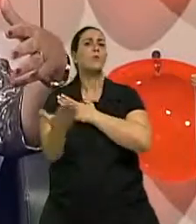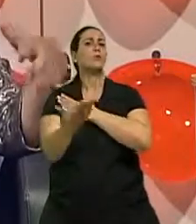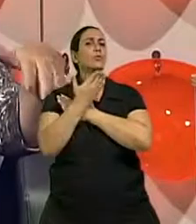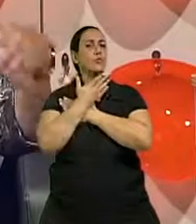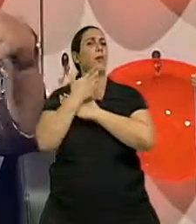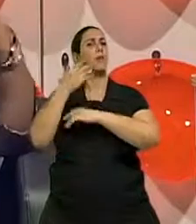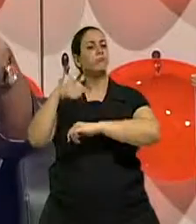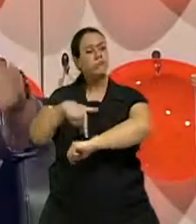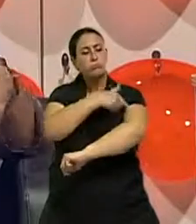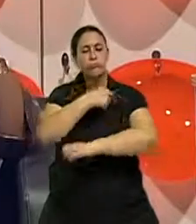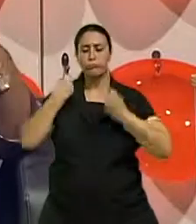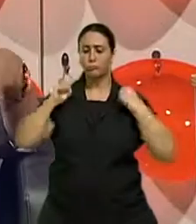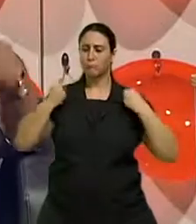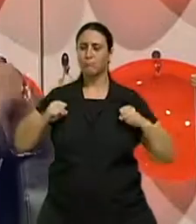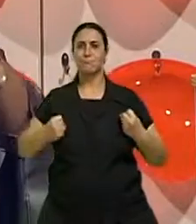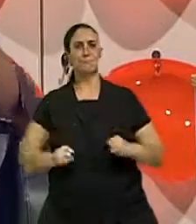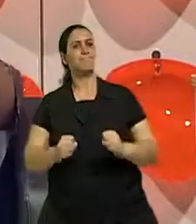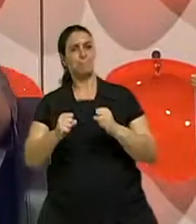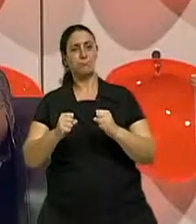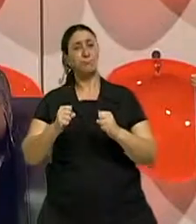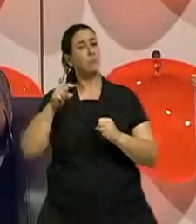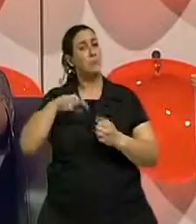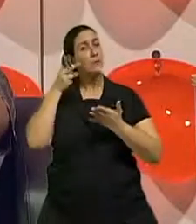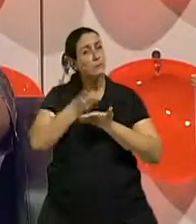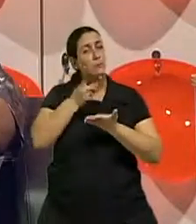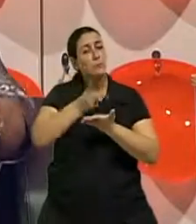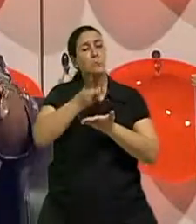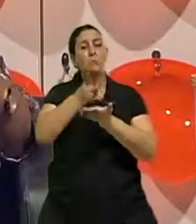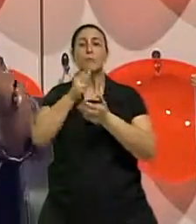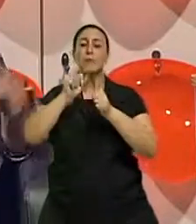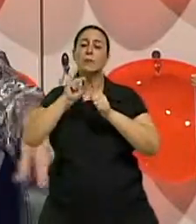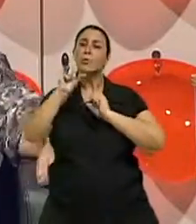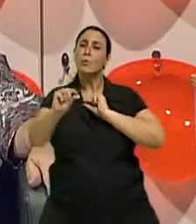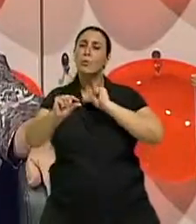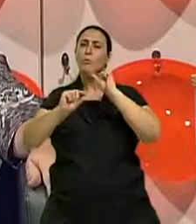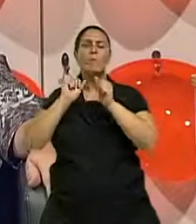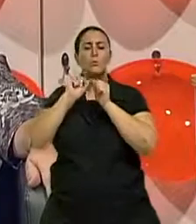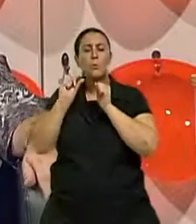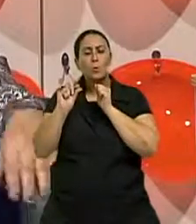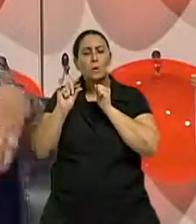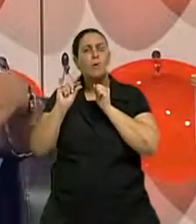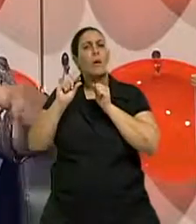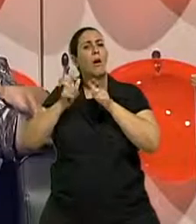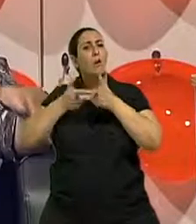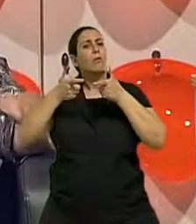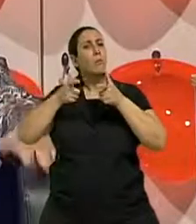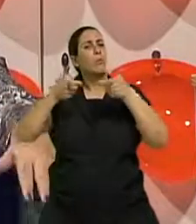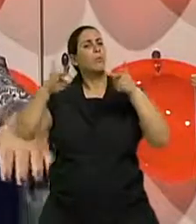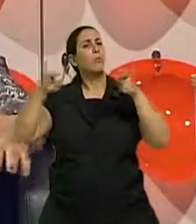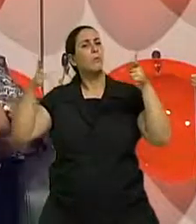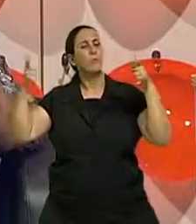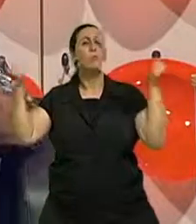passiva. E gradativamente se faz ativa. Então, o movimento, ele é sempre extremamente